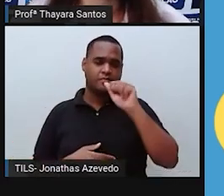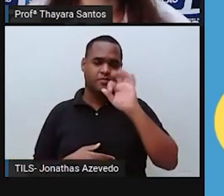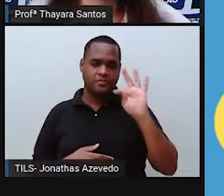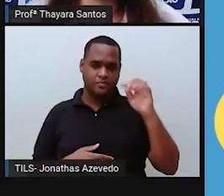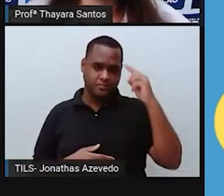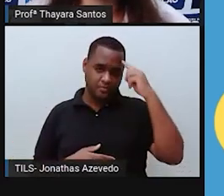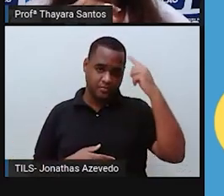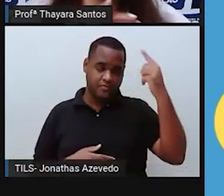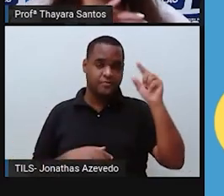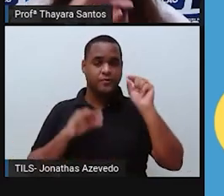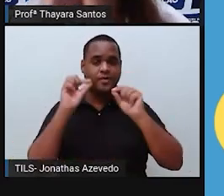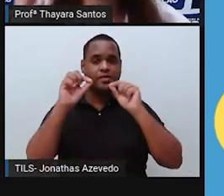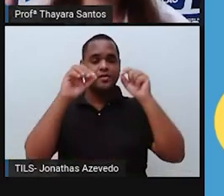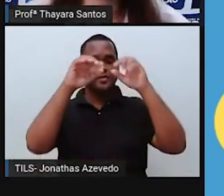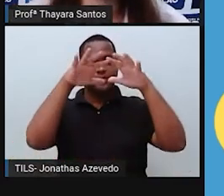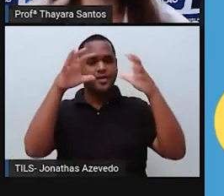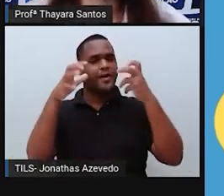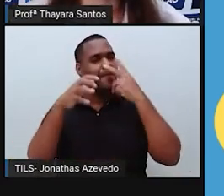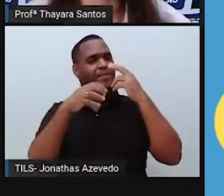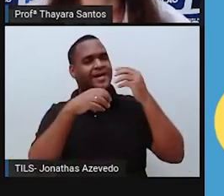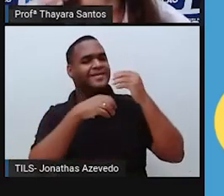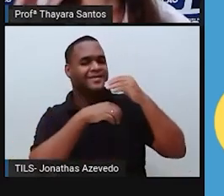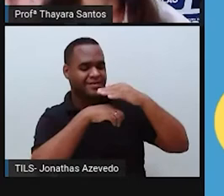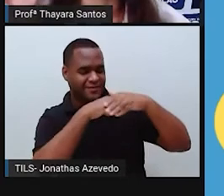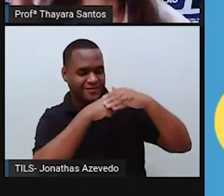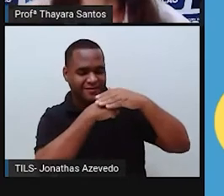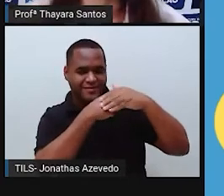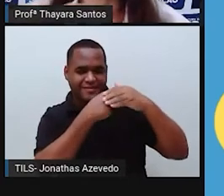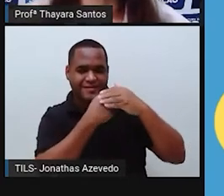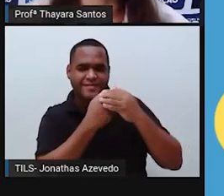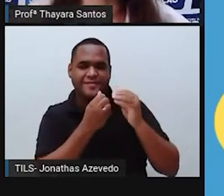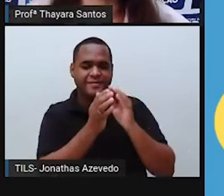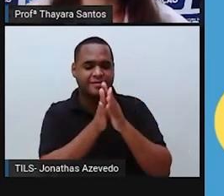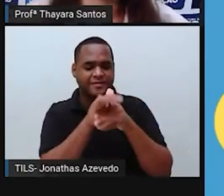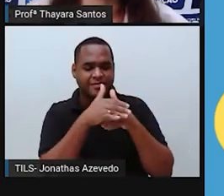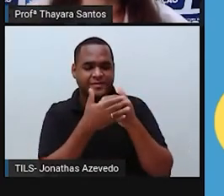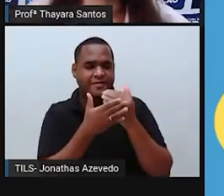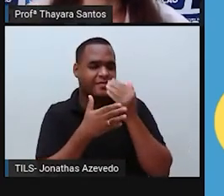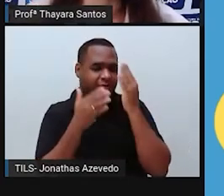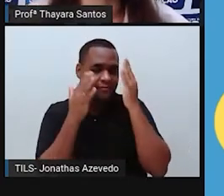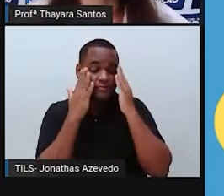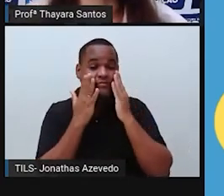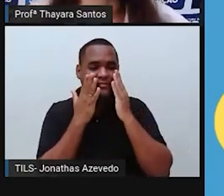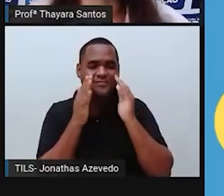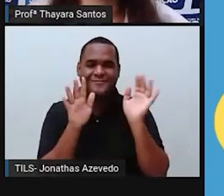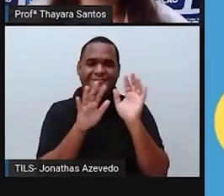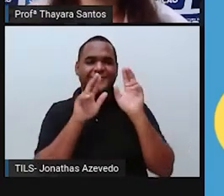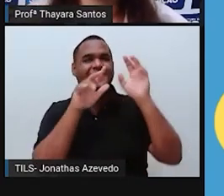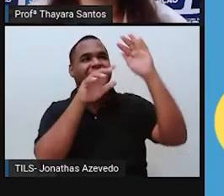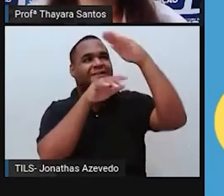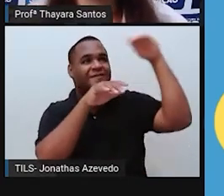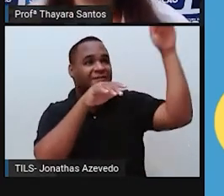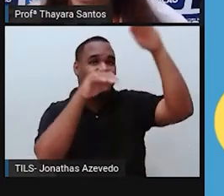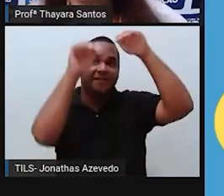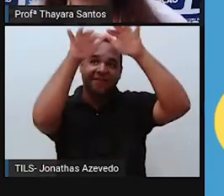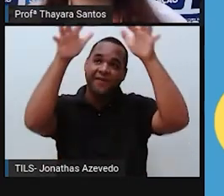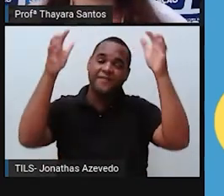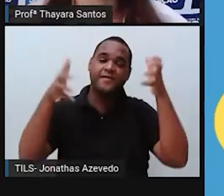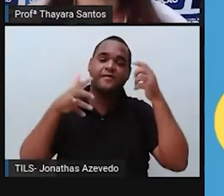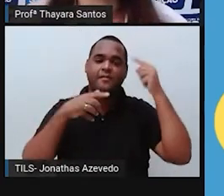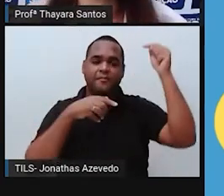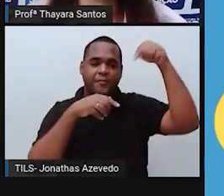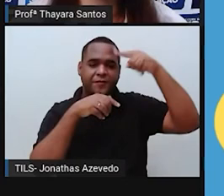que funciona como um filtro mesmo para não permitir a passagem dessa radiação nociva. Embora,